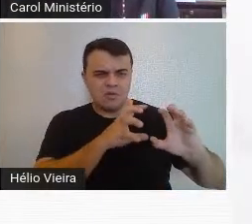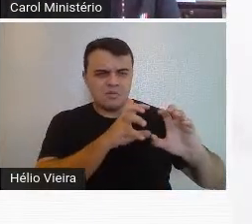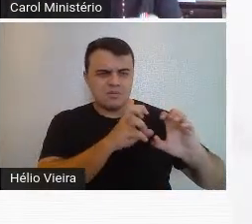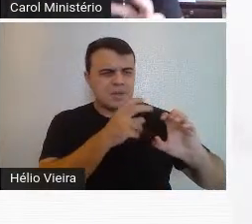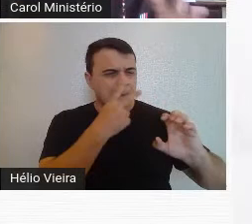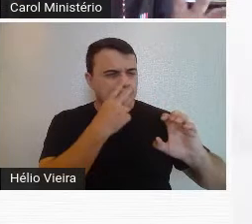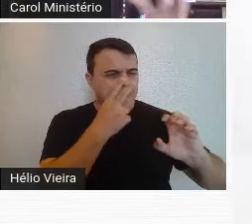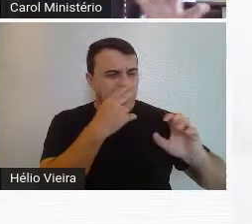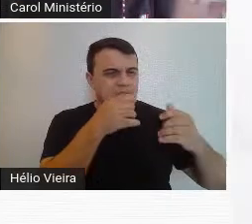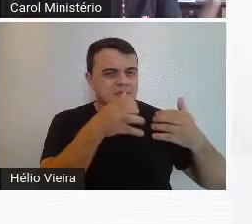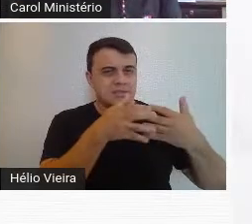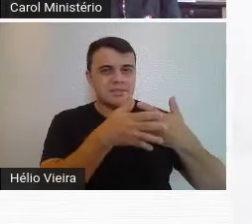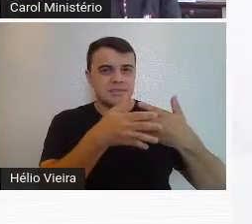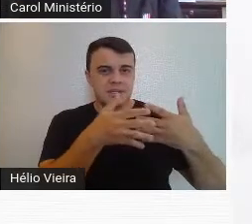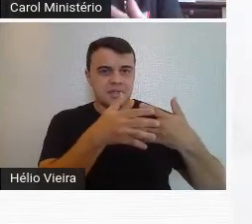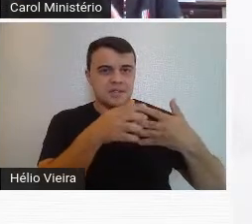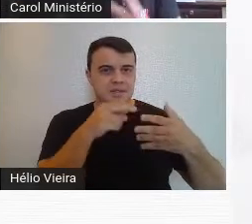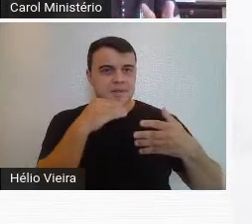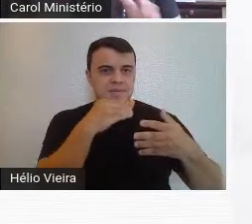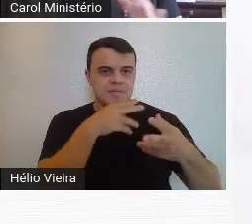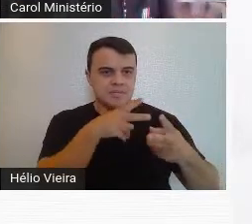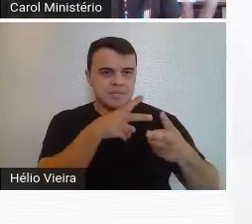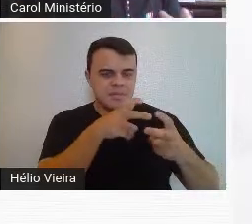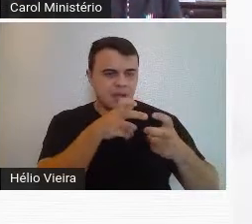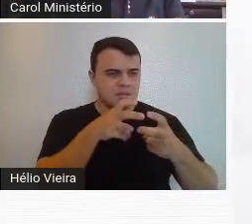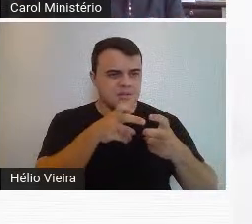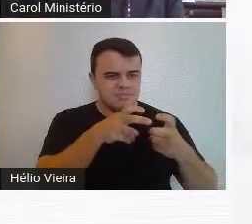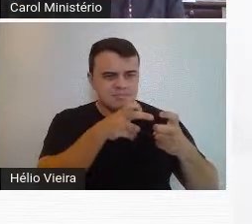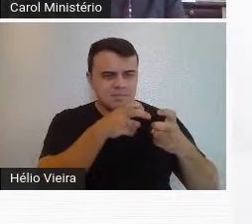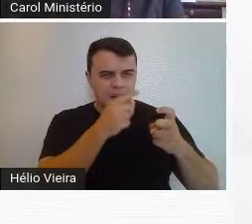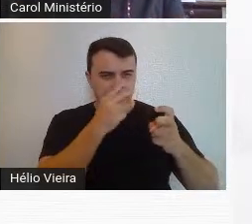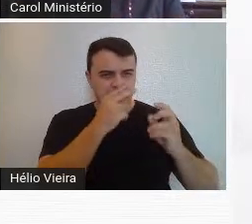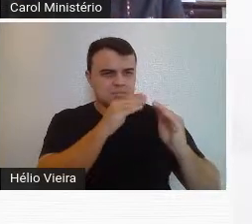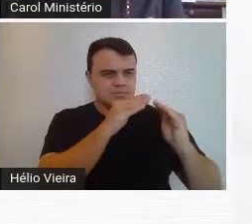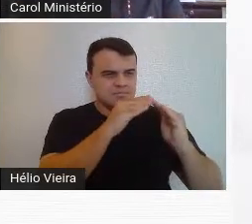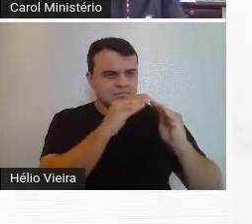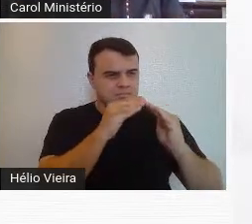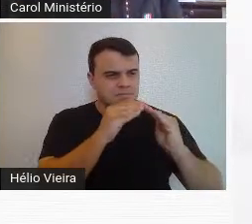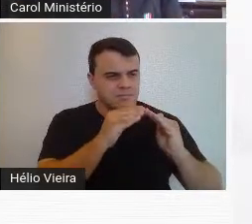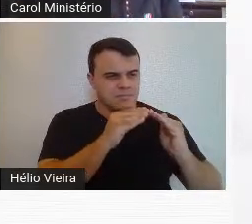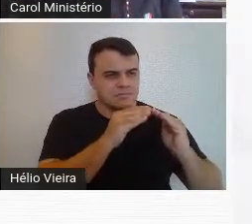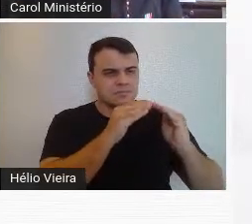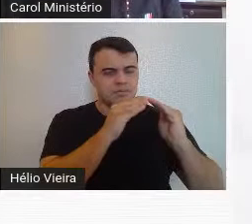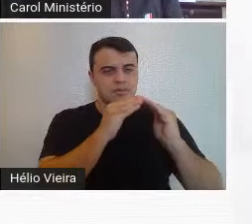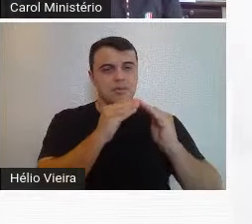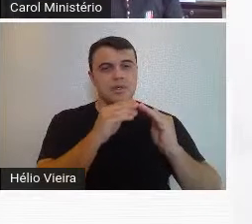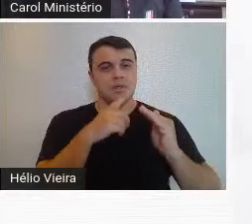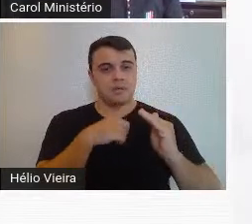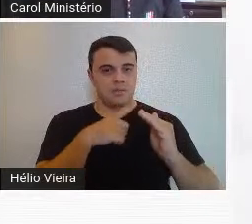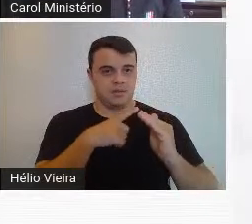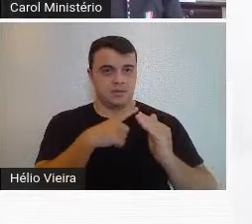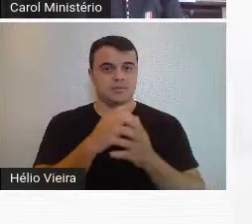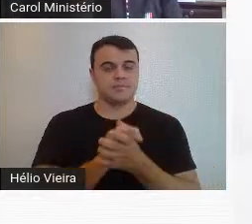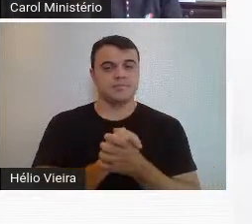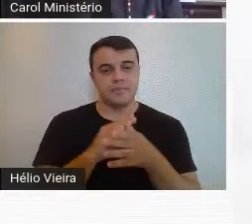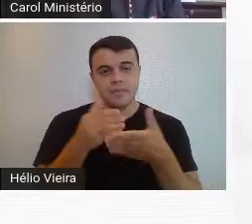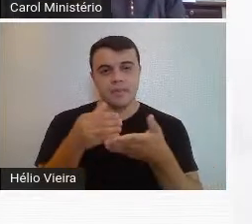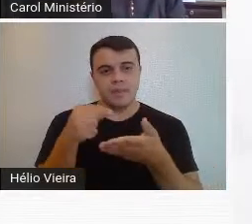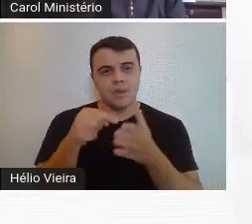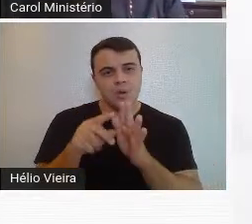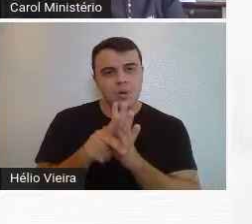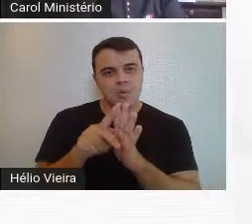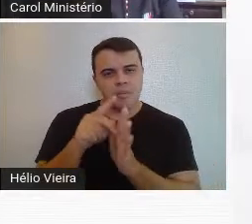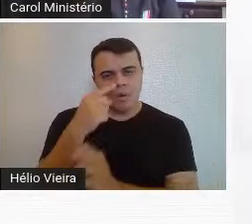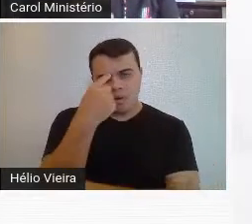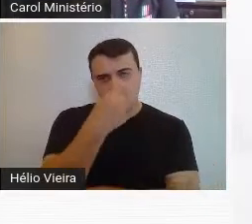cidade. A gente percebe algumas... Como se fossem algumas construções, alguns edifícios. Então, o próprio